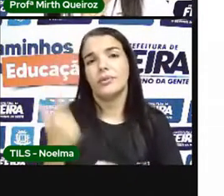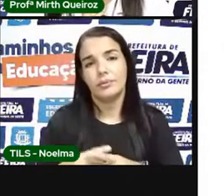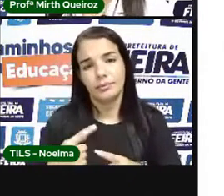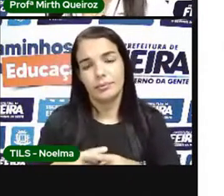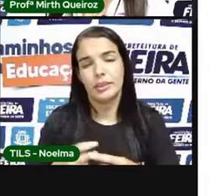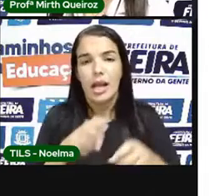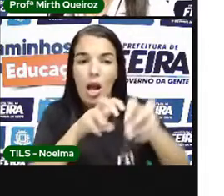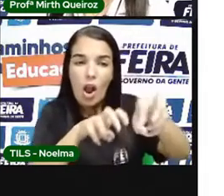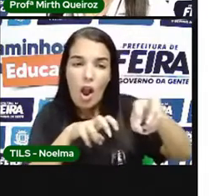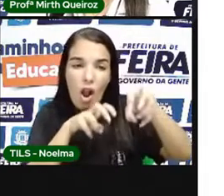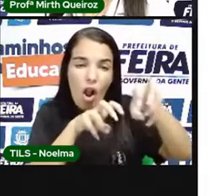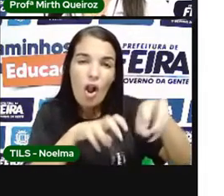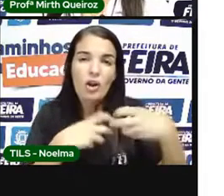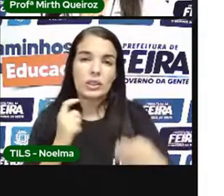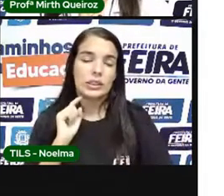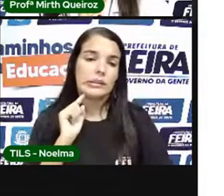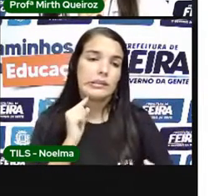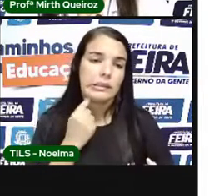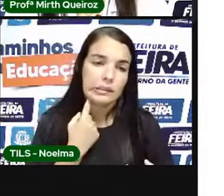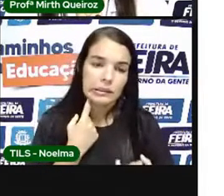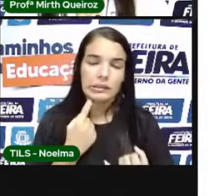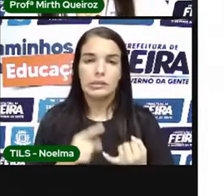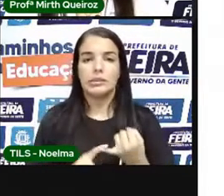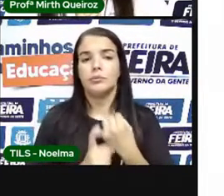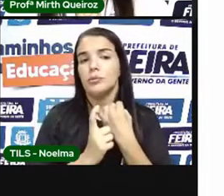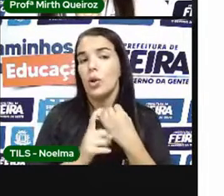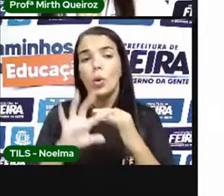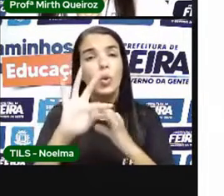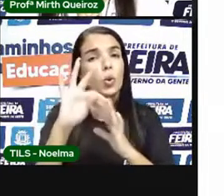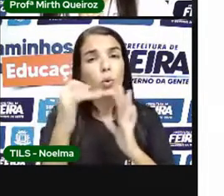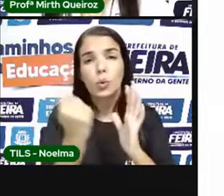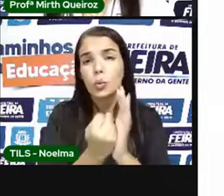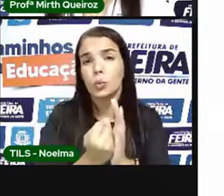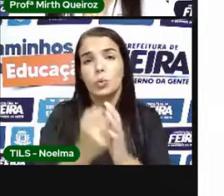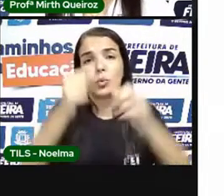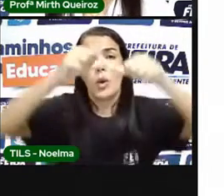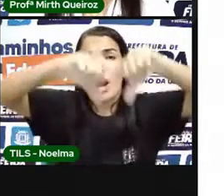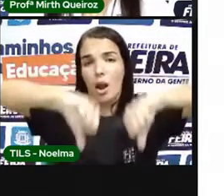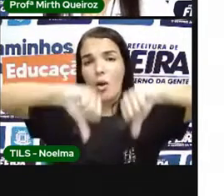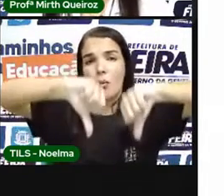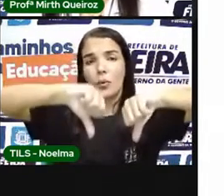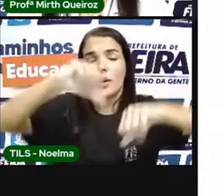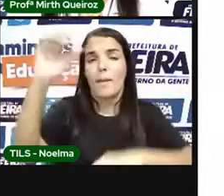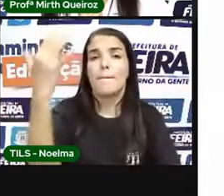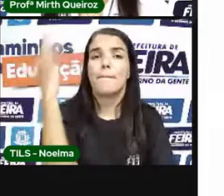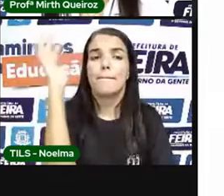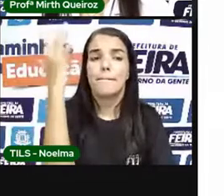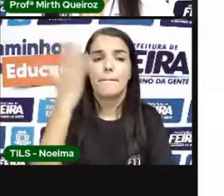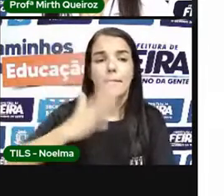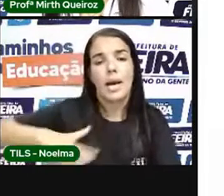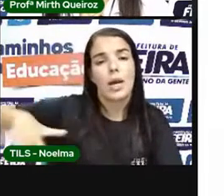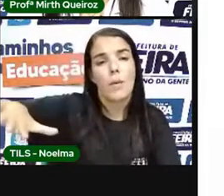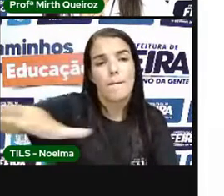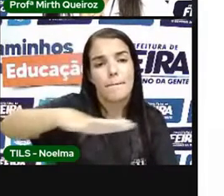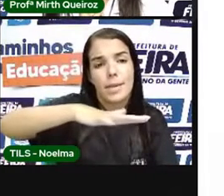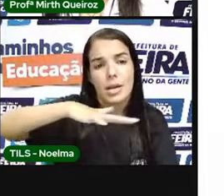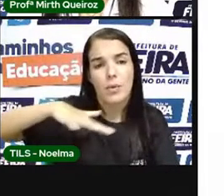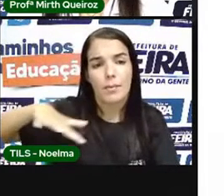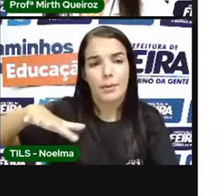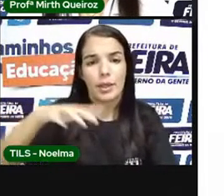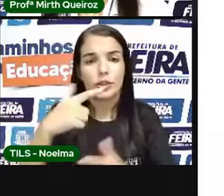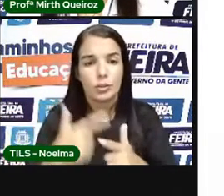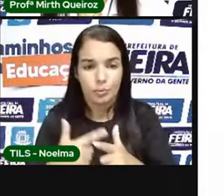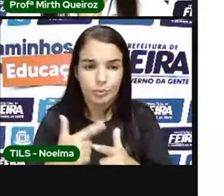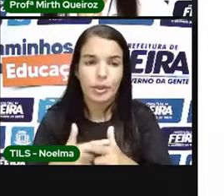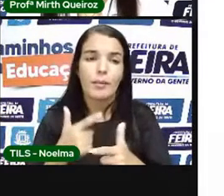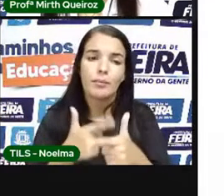Nas roças Nas fazendas Para se construir Um novo pasto Isso ali também Prejudica